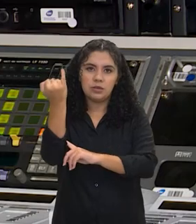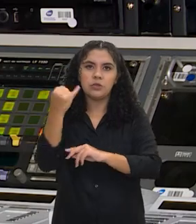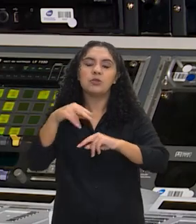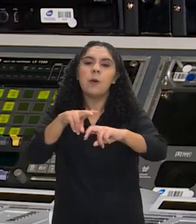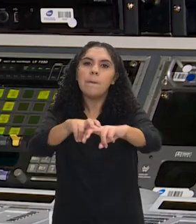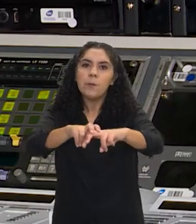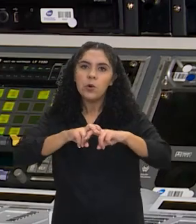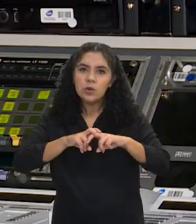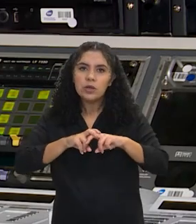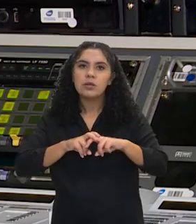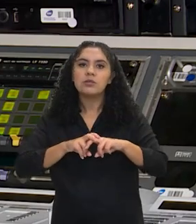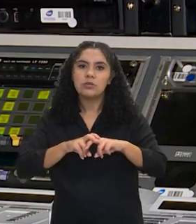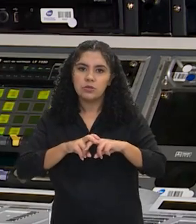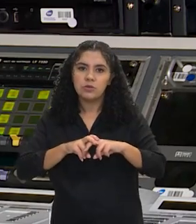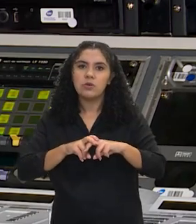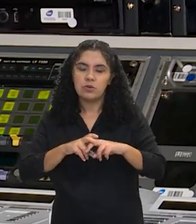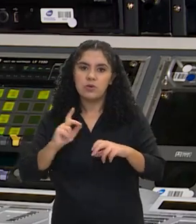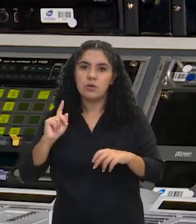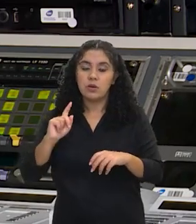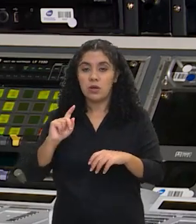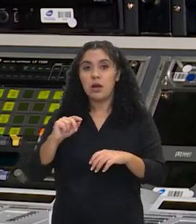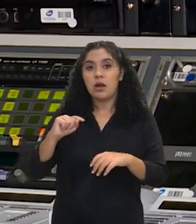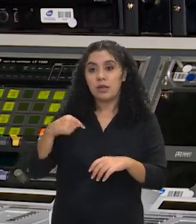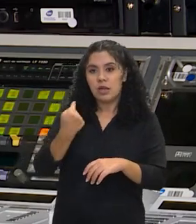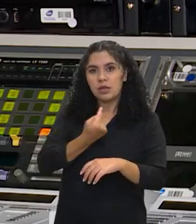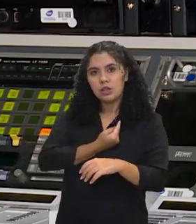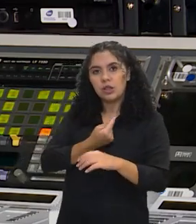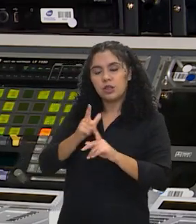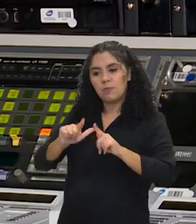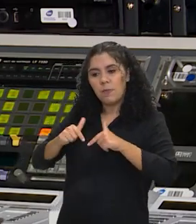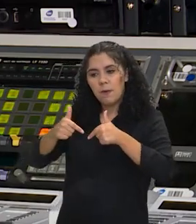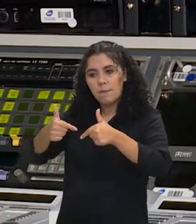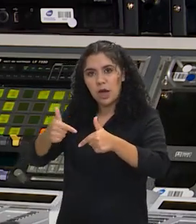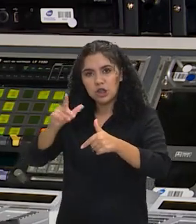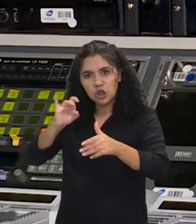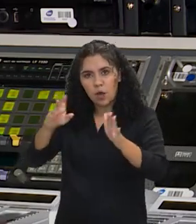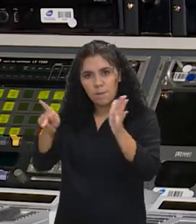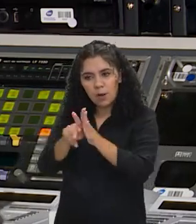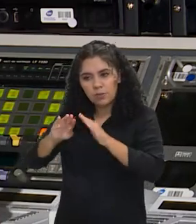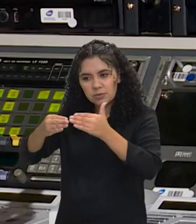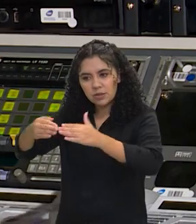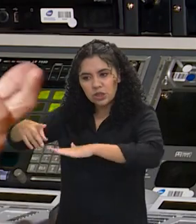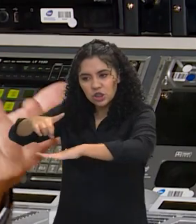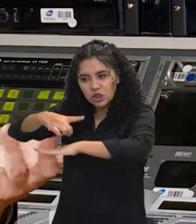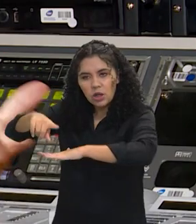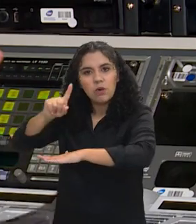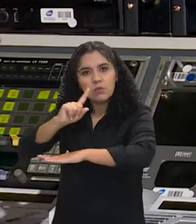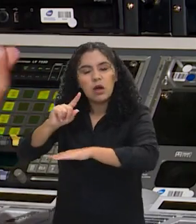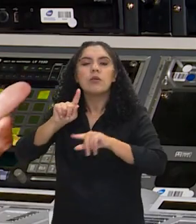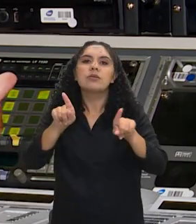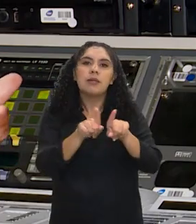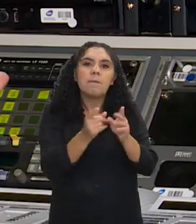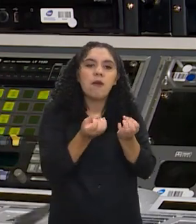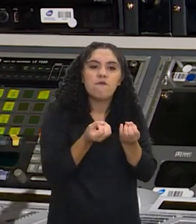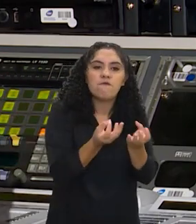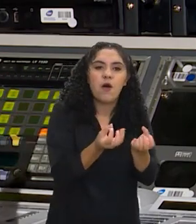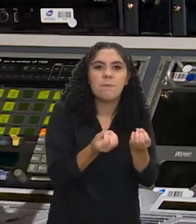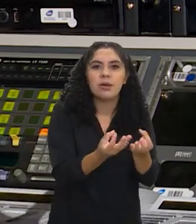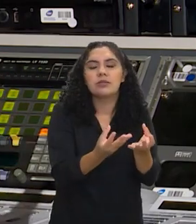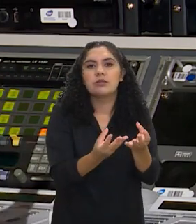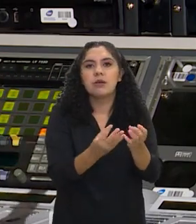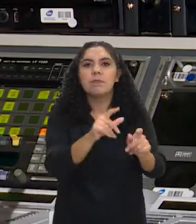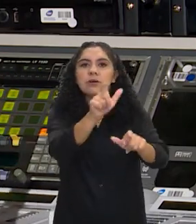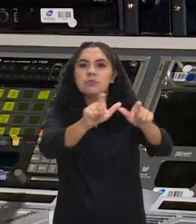Então, é por isso que a gente jogou peso nisso. Não necessariamente, às vezes, se falando do ambiente digital, mas está falando do ambiente informacional, da